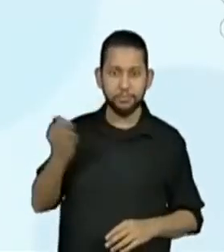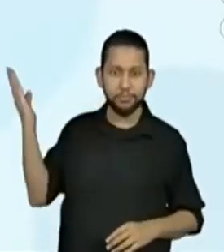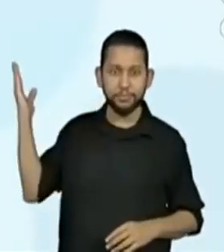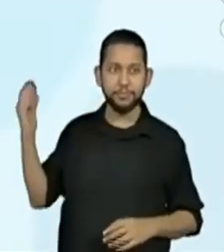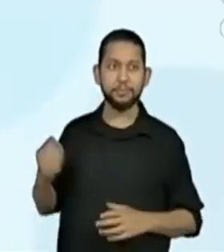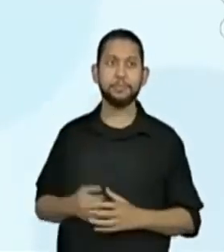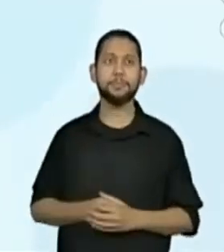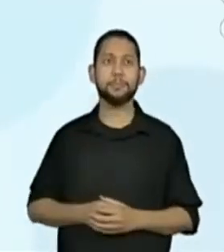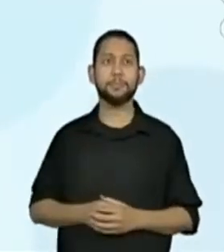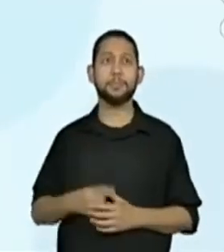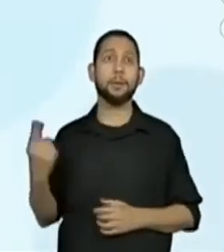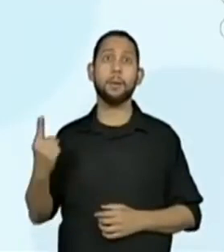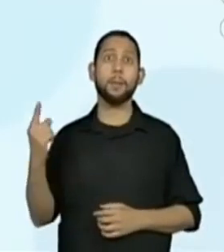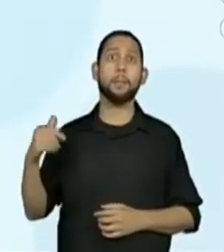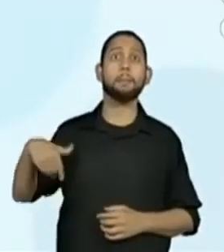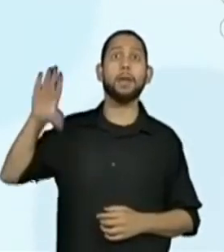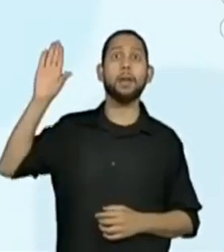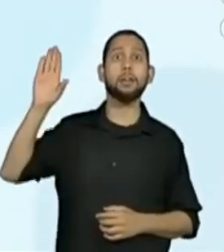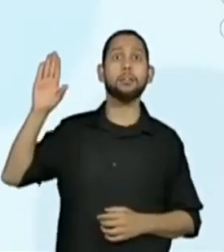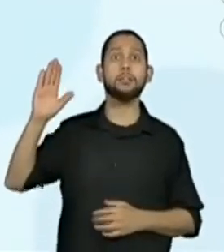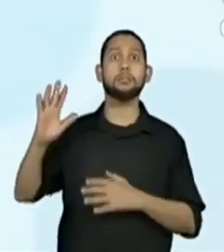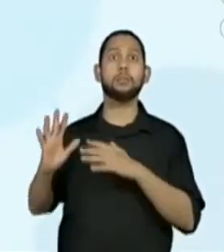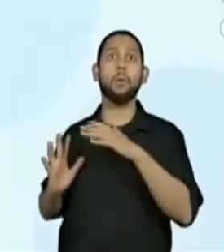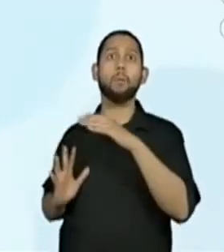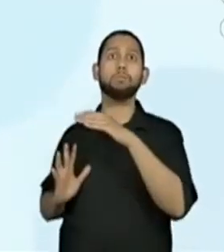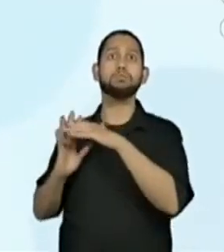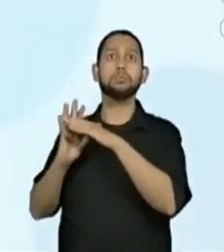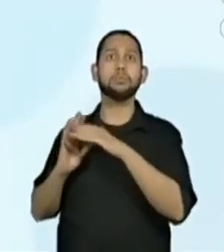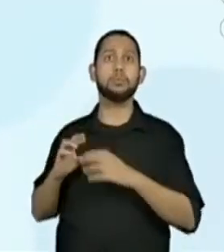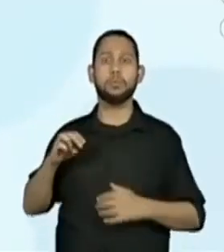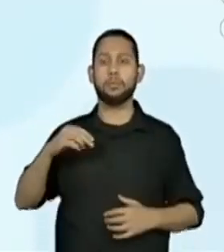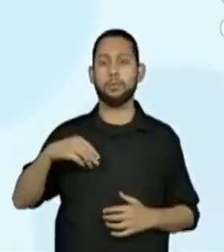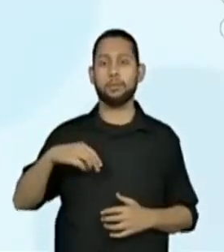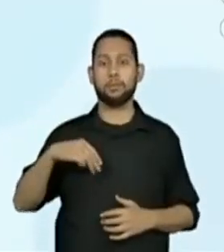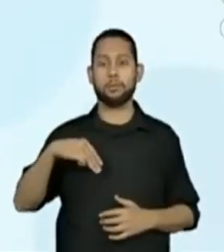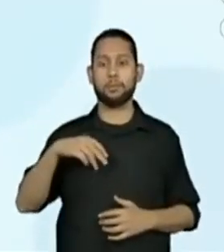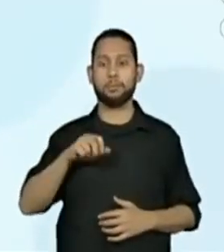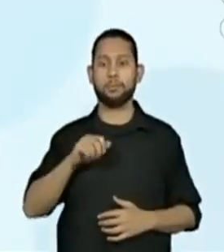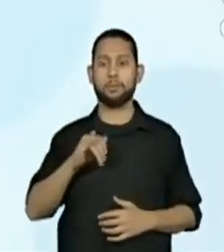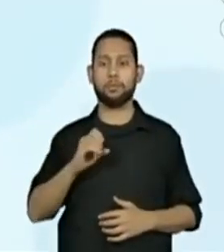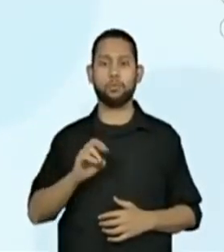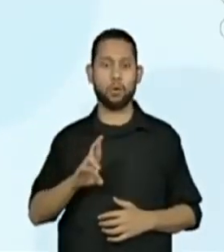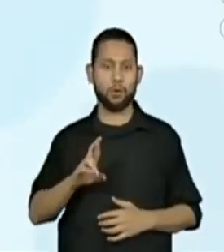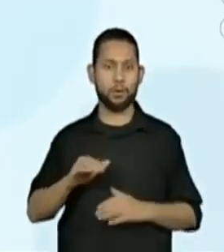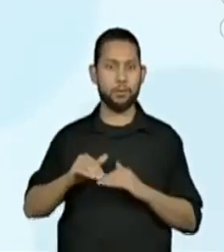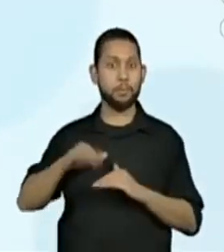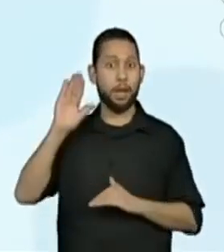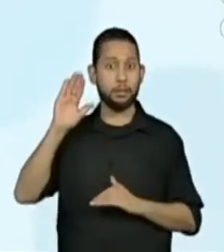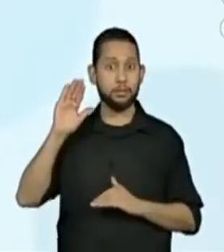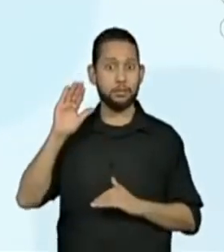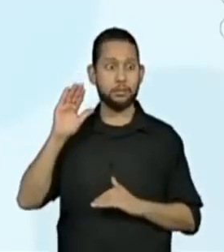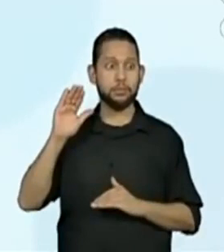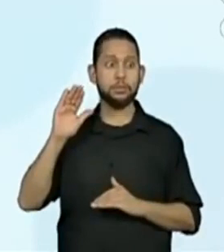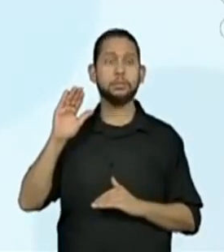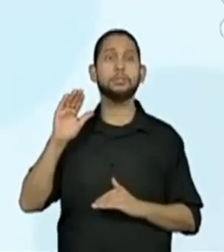A de maior altura, gente. Maior. Vamos registrar. A de maior altura é?